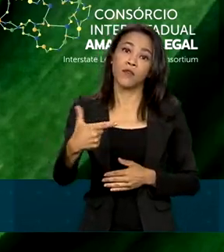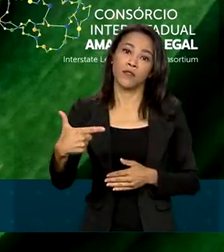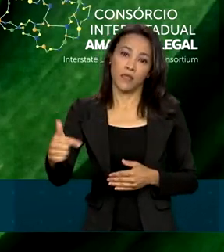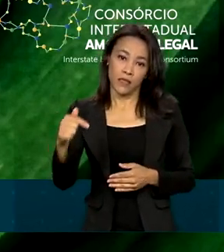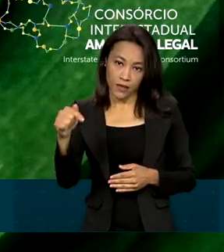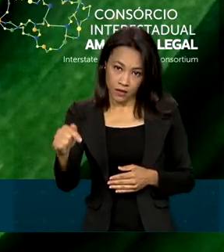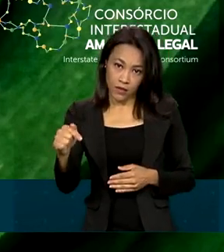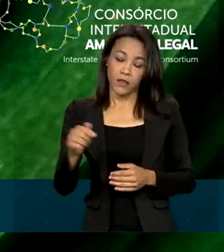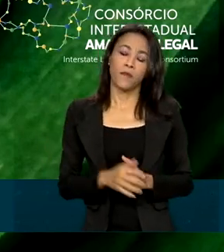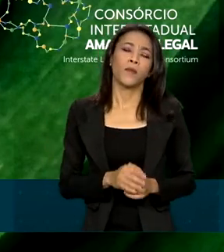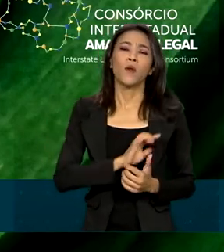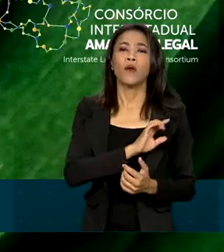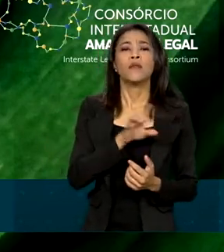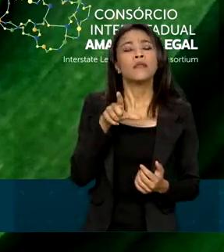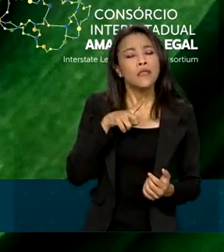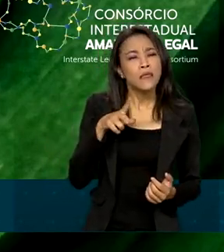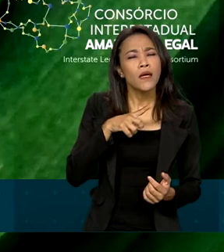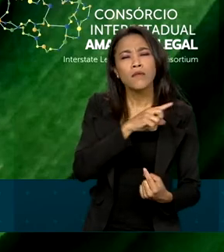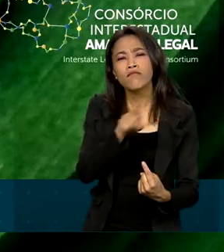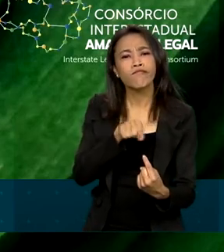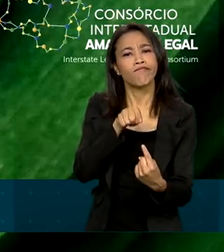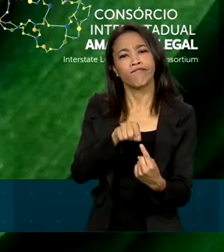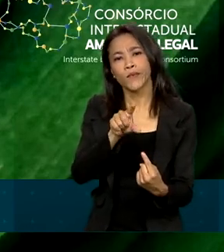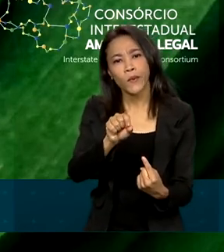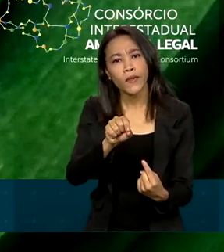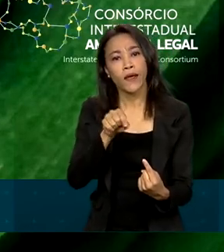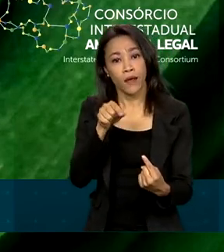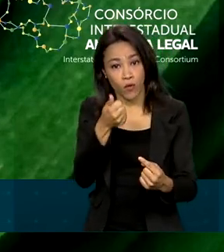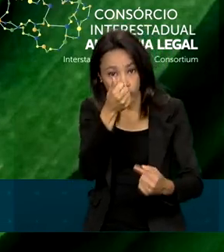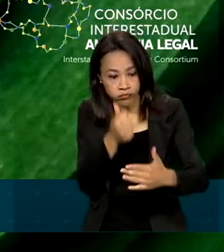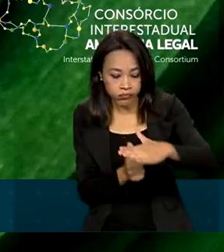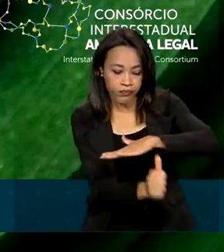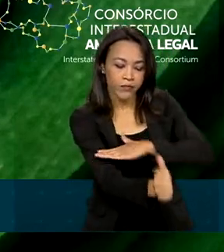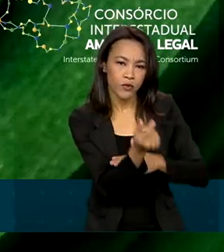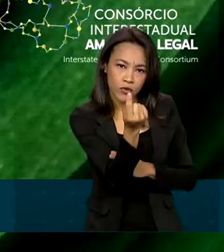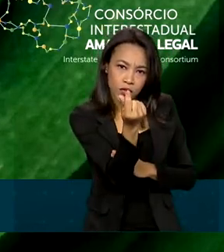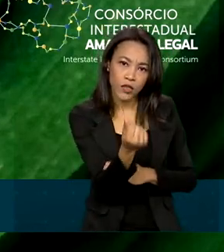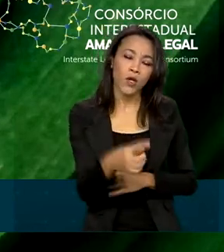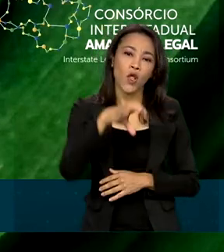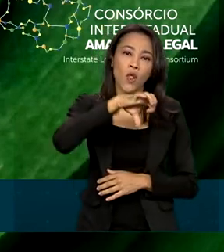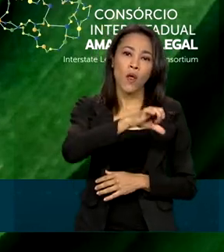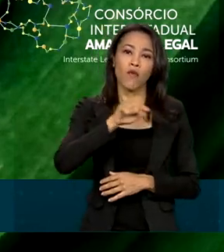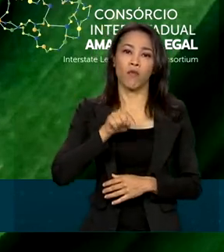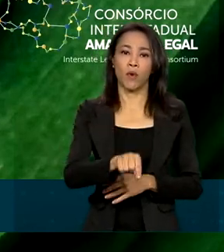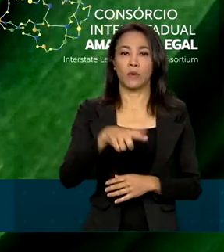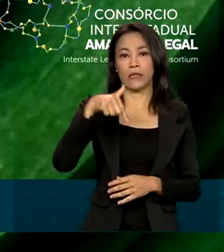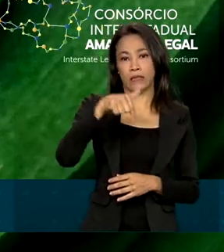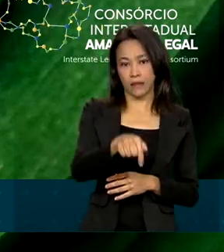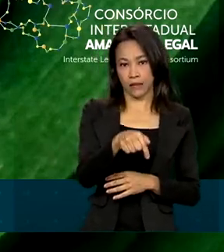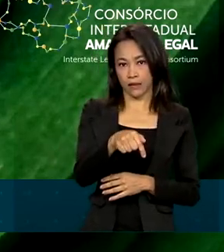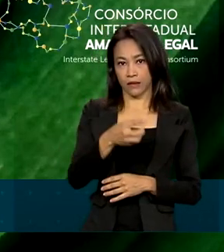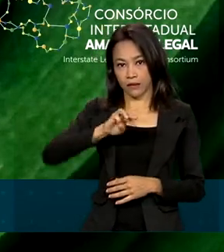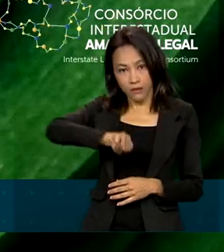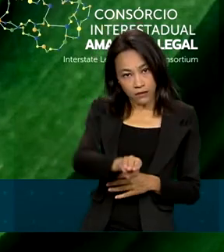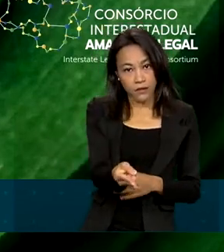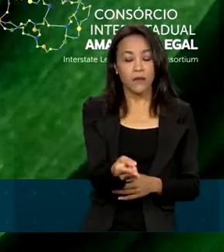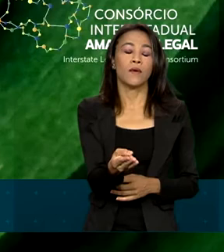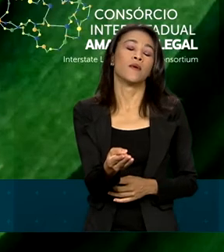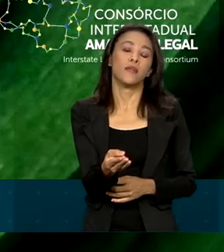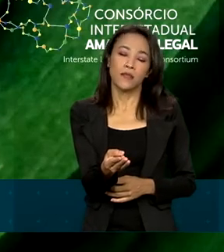E tem como aporte de recurso para essas ações um recurso da ordem de 9,7 milhões